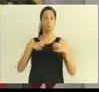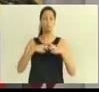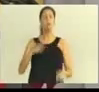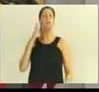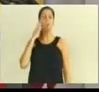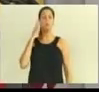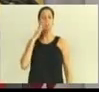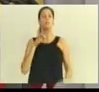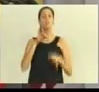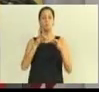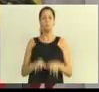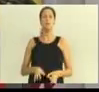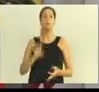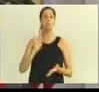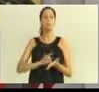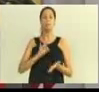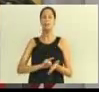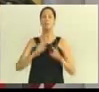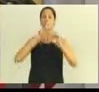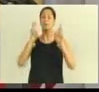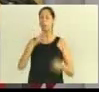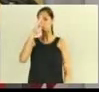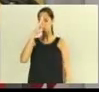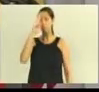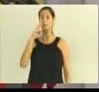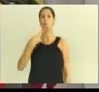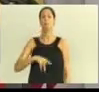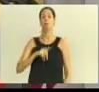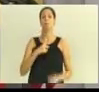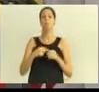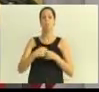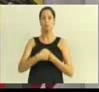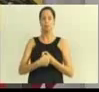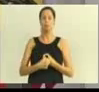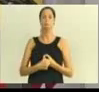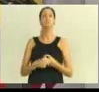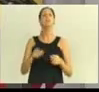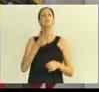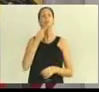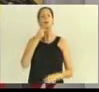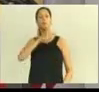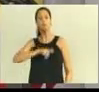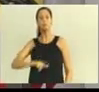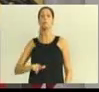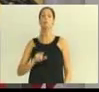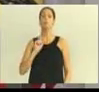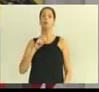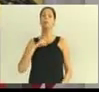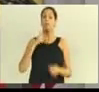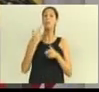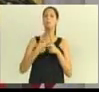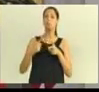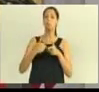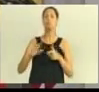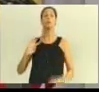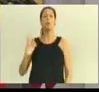é o que hoje move nossa cidade e precisa ser feito de maneira adequada. Volto a frisar, os problemas existem, são de conhecimento